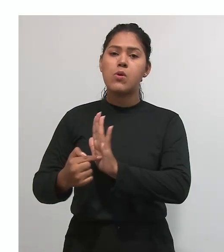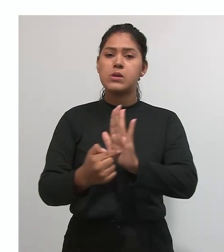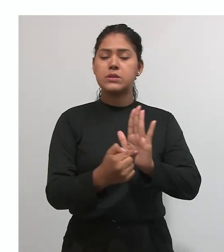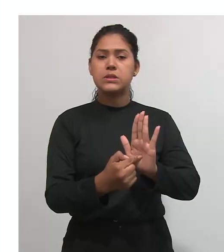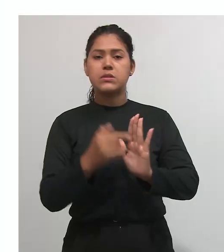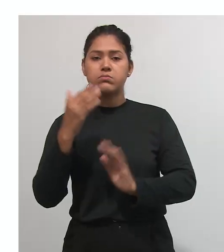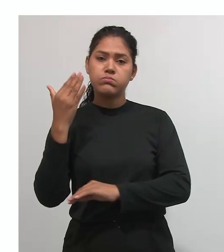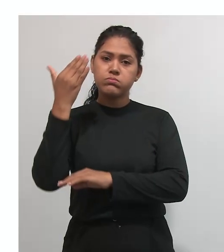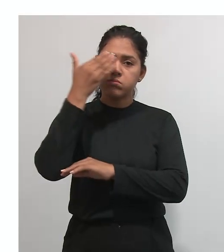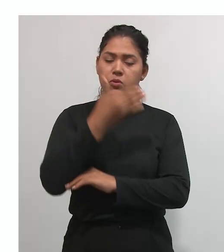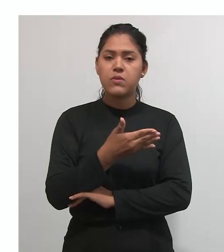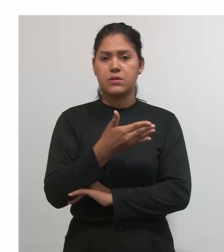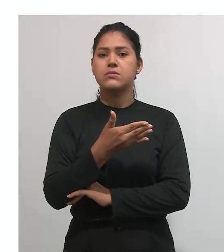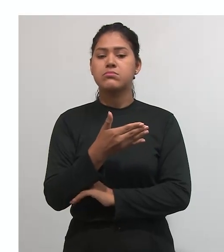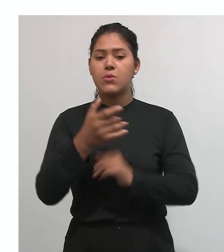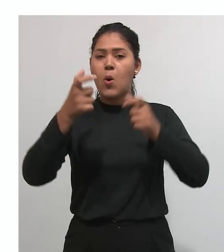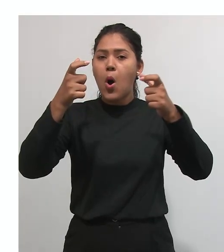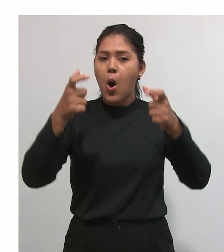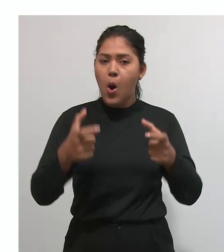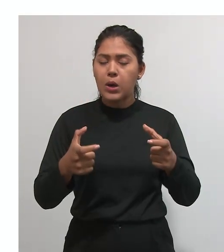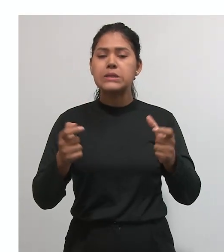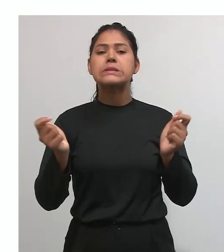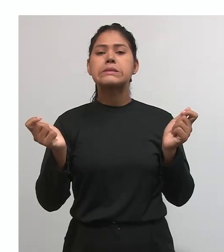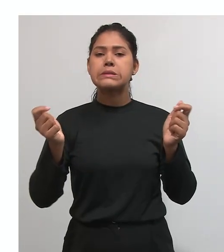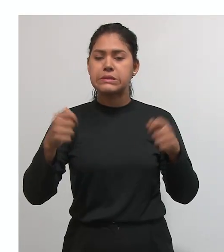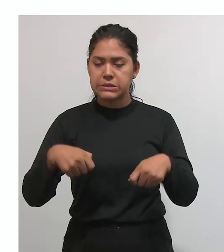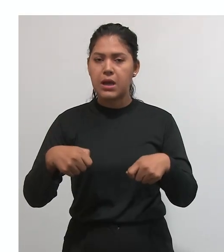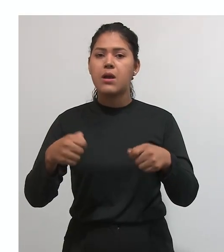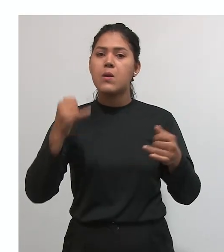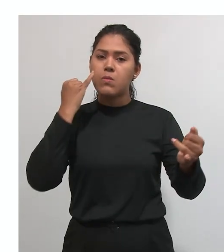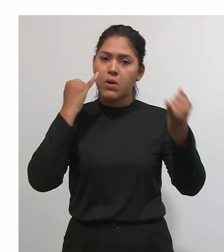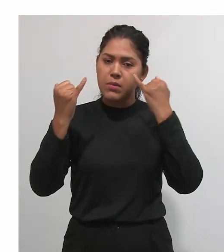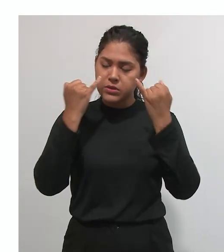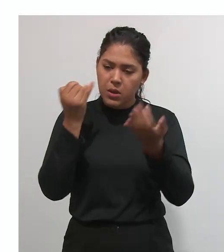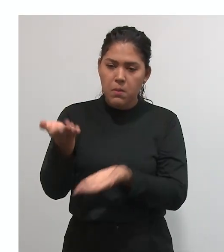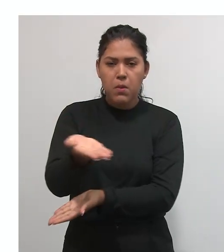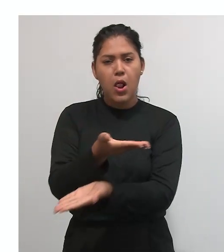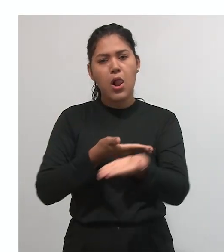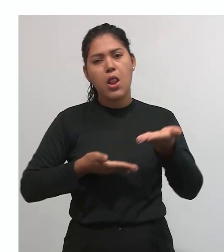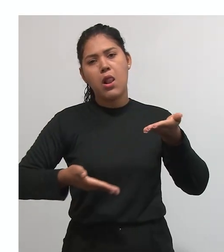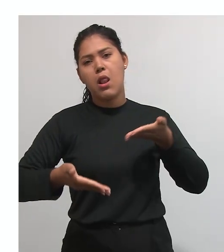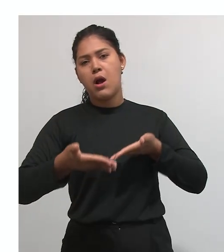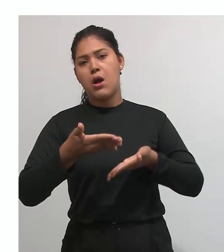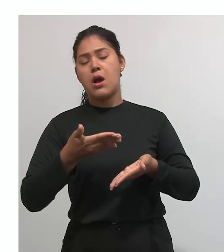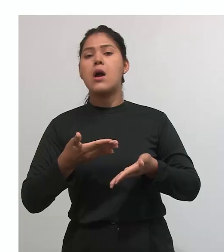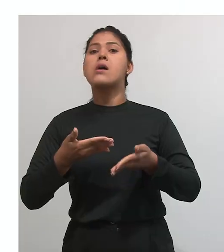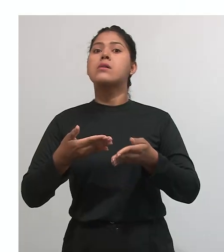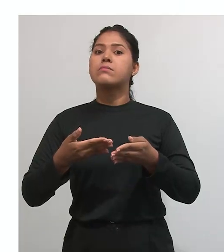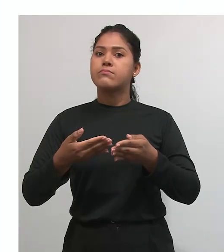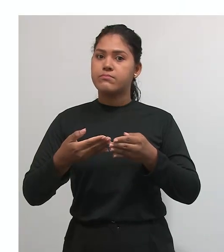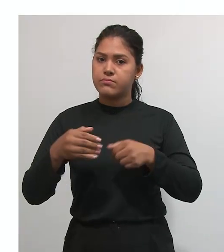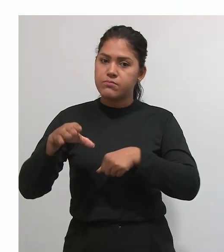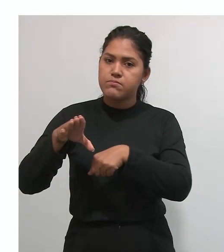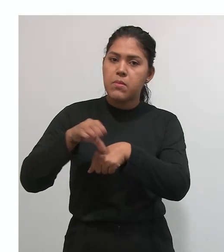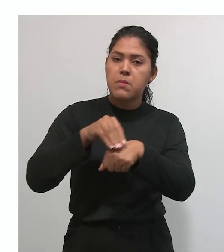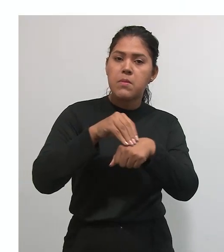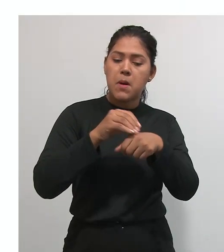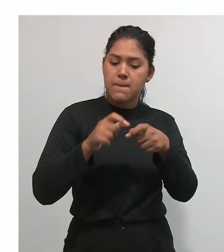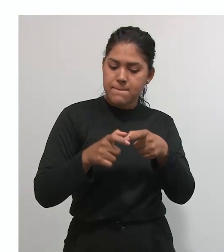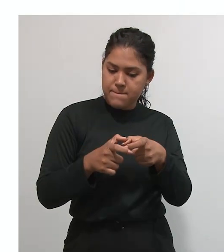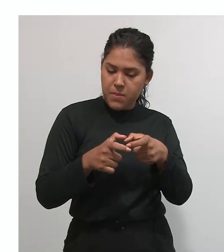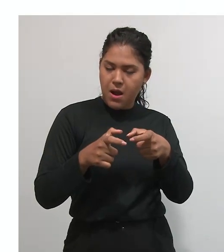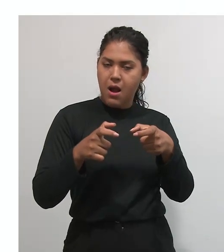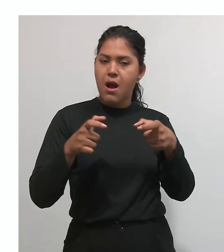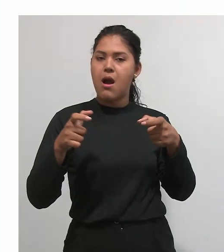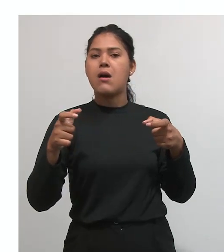promovendo um ambiente onde o conhecimento pode ser constantemente questionado, ampliado e aperfeiçoado.